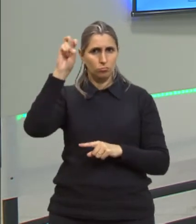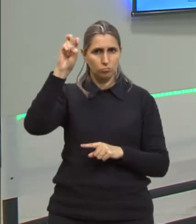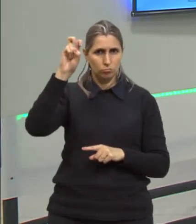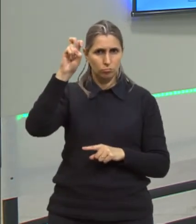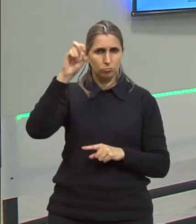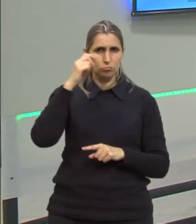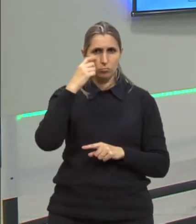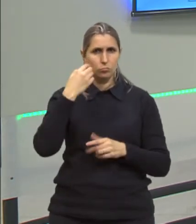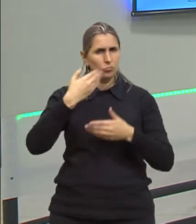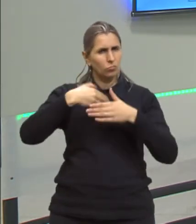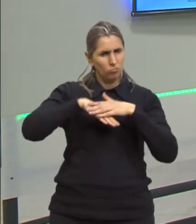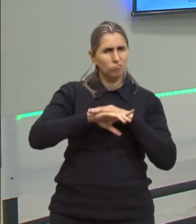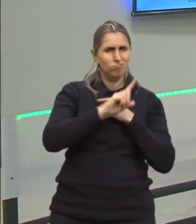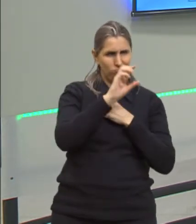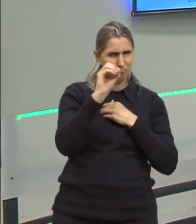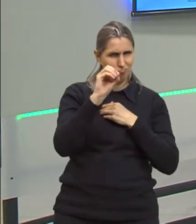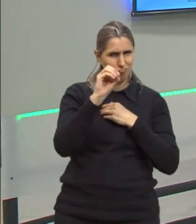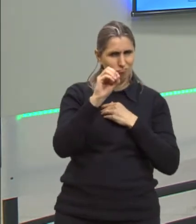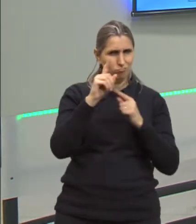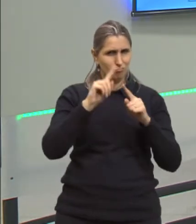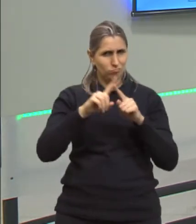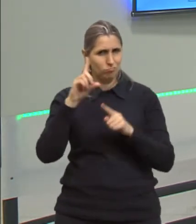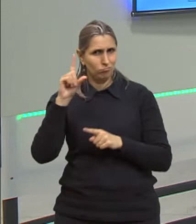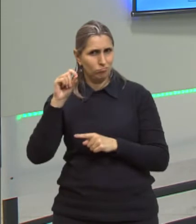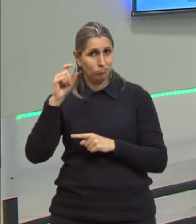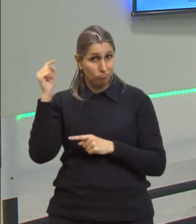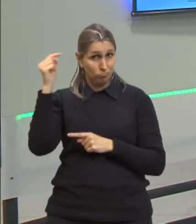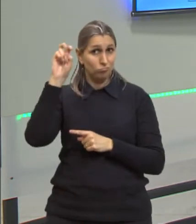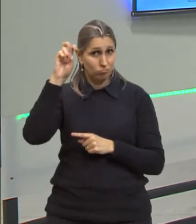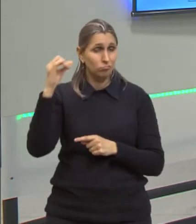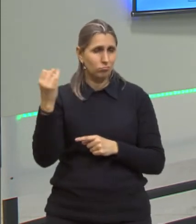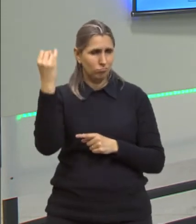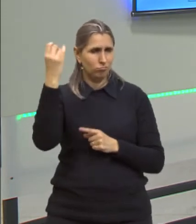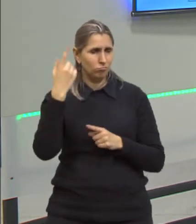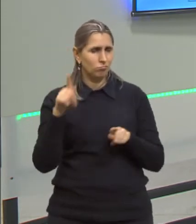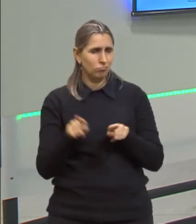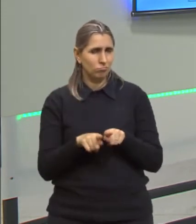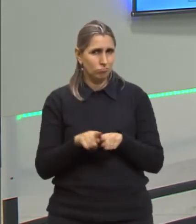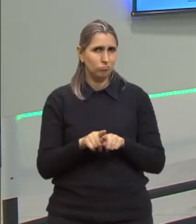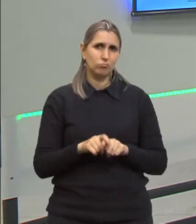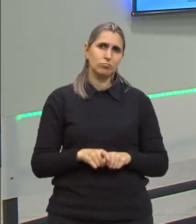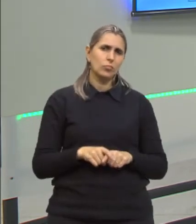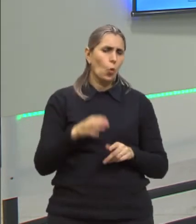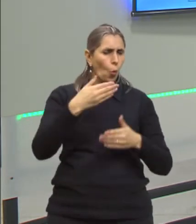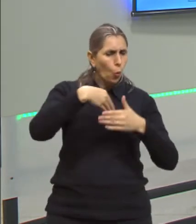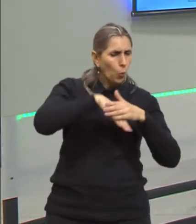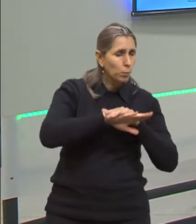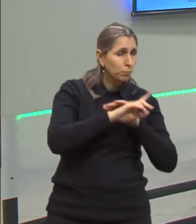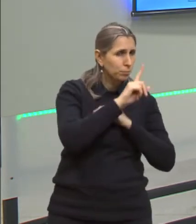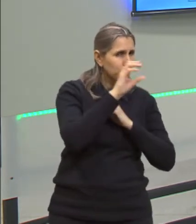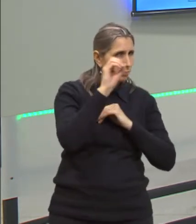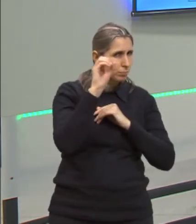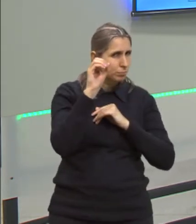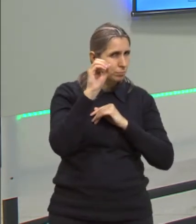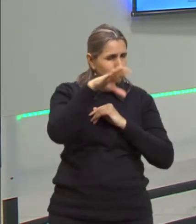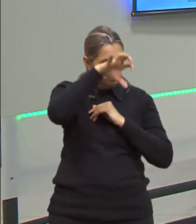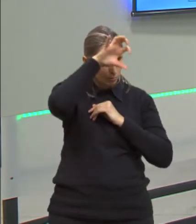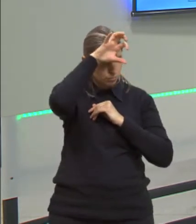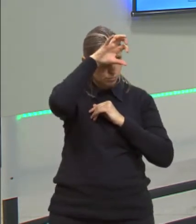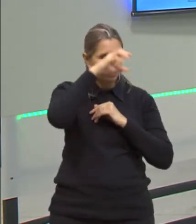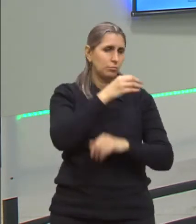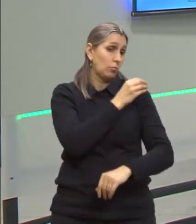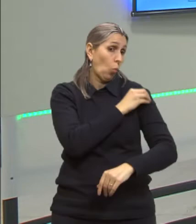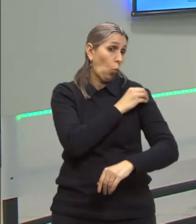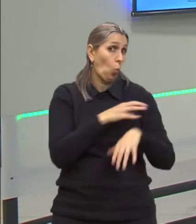Guardem como 100, certo? Vezes 10 na menos 5 é importante, no álcool principalmente. Mas vamos guardar o valor 100, é o de dilatação do